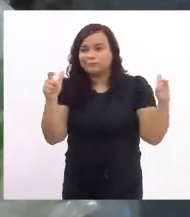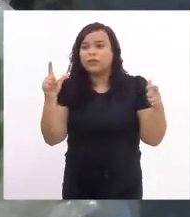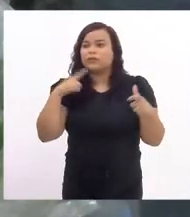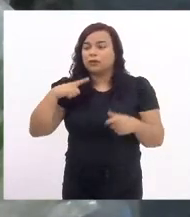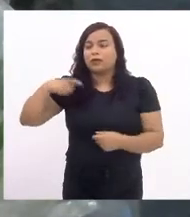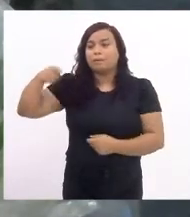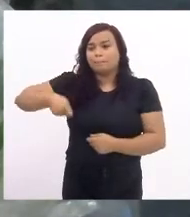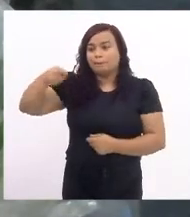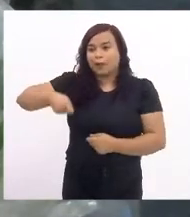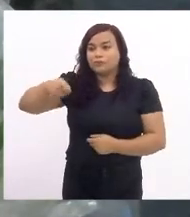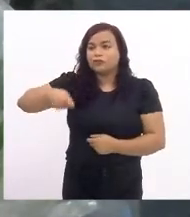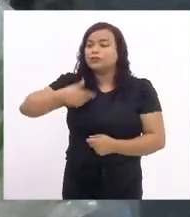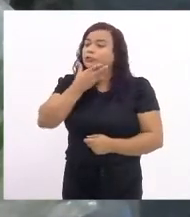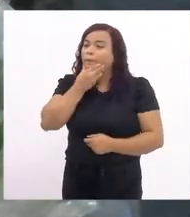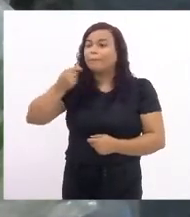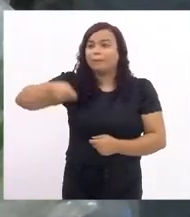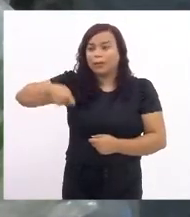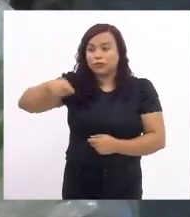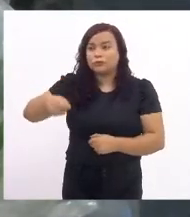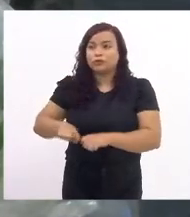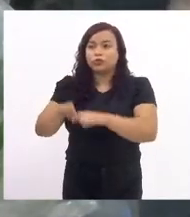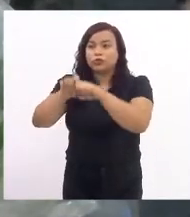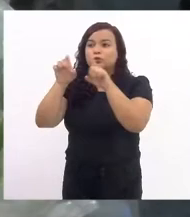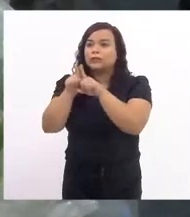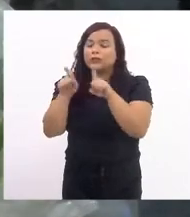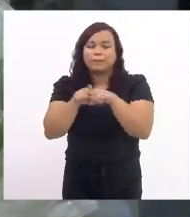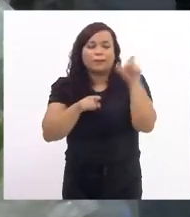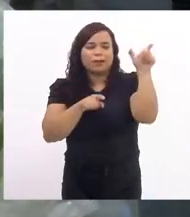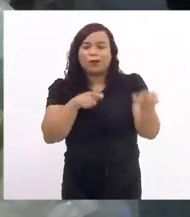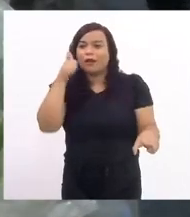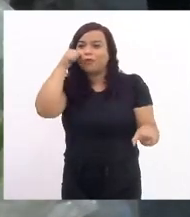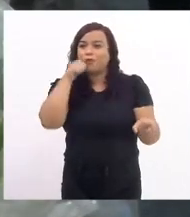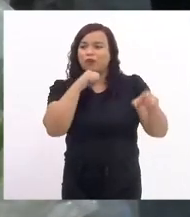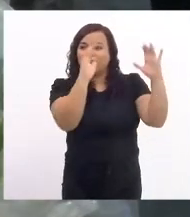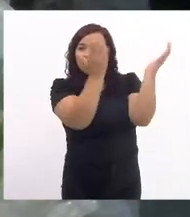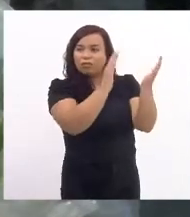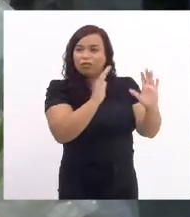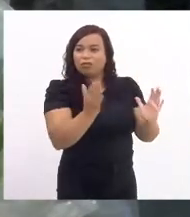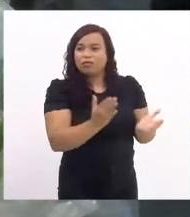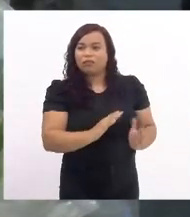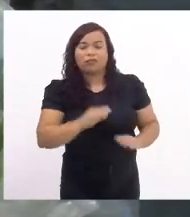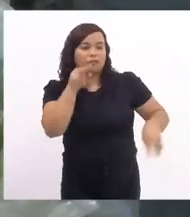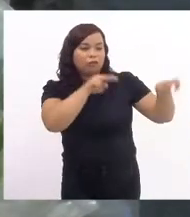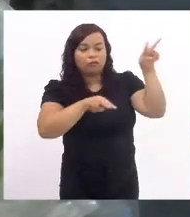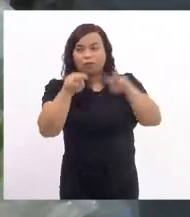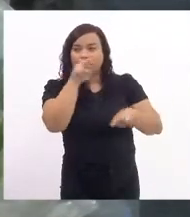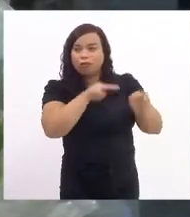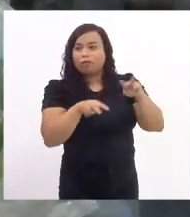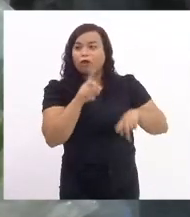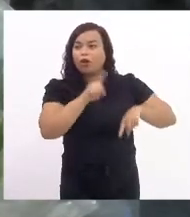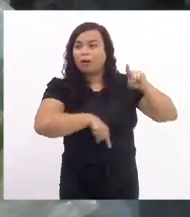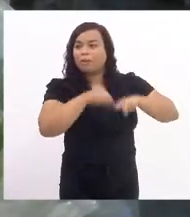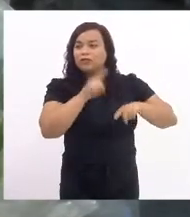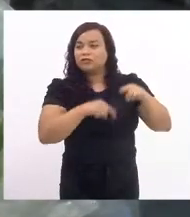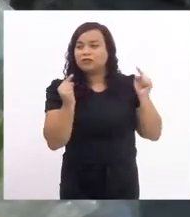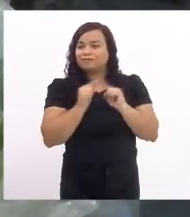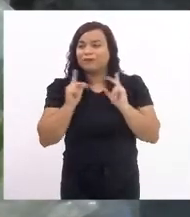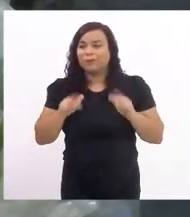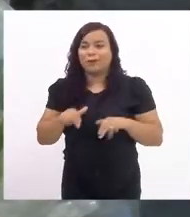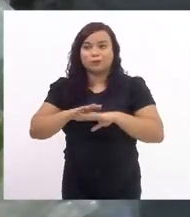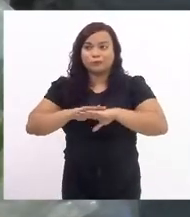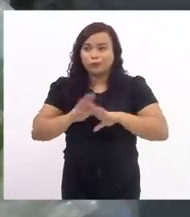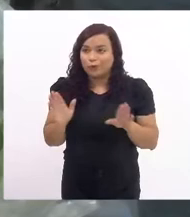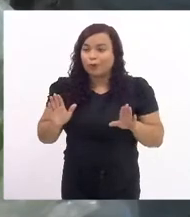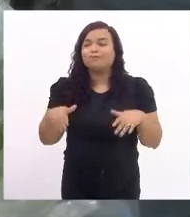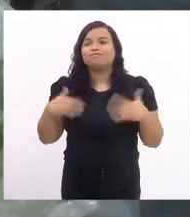estrutural, na objetificação do corpo da mulher. E a gente produzir conhecimento, mapear, é fundamental para